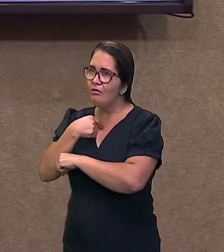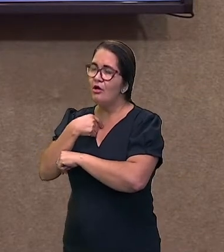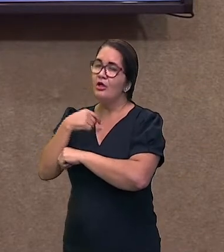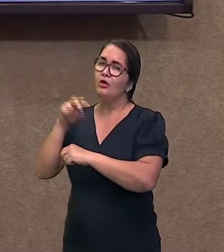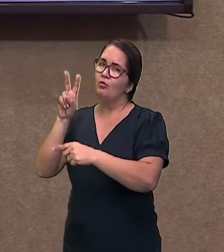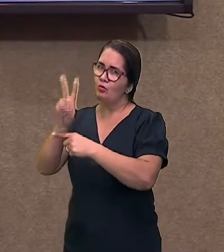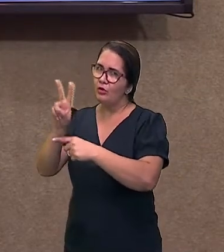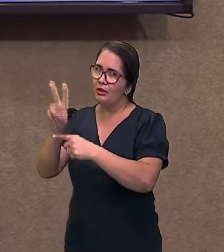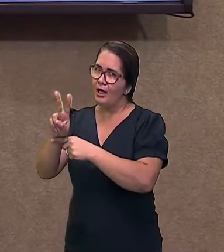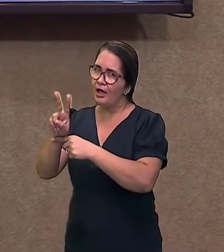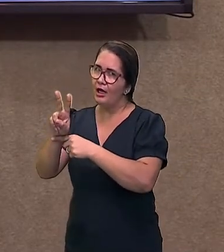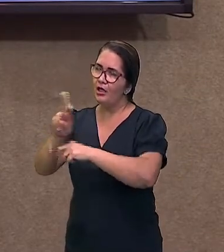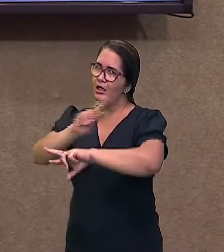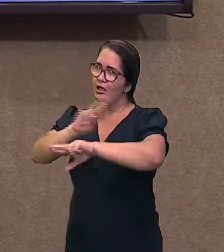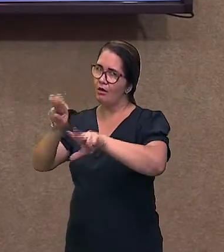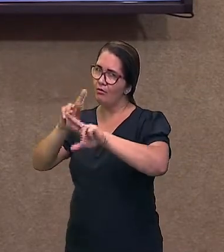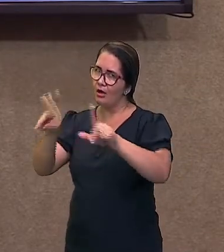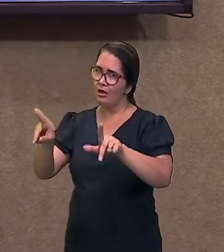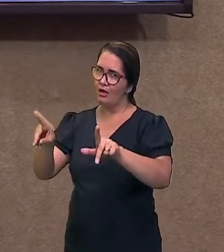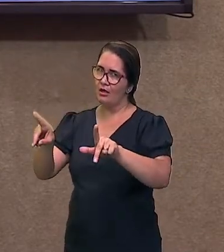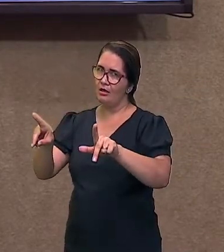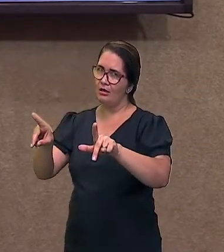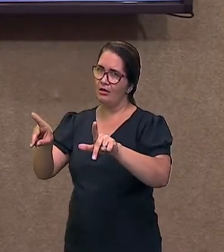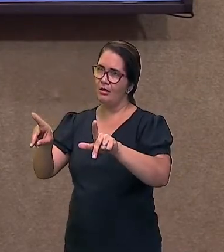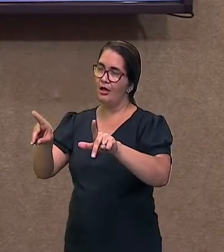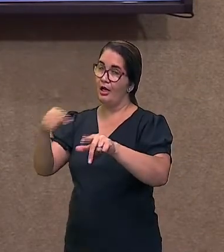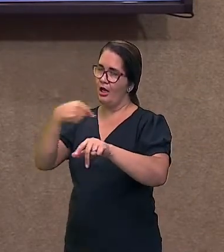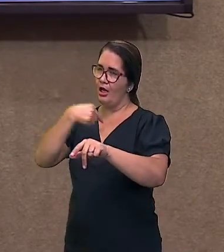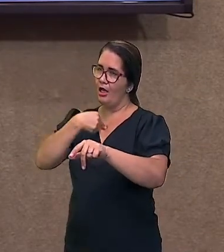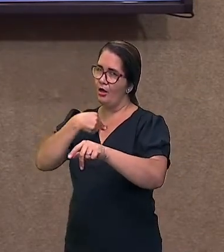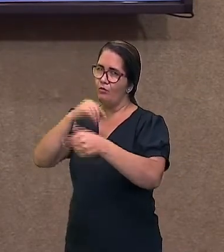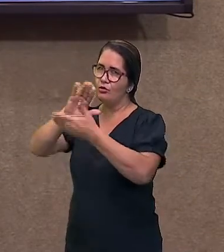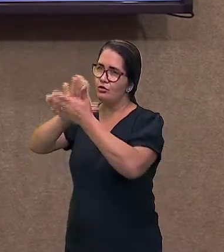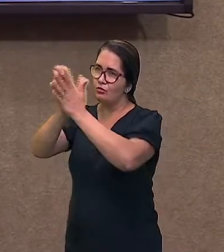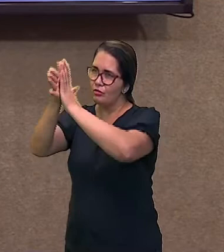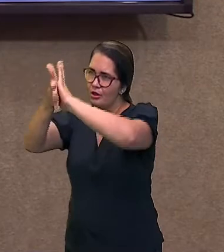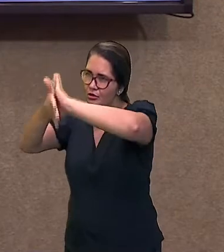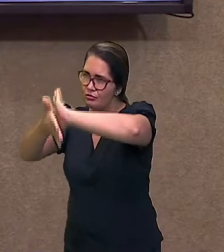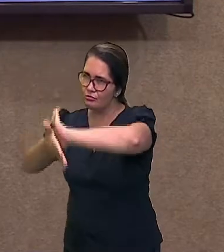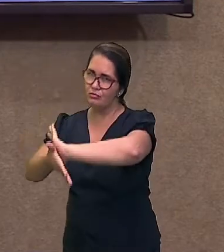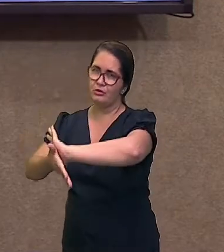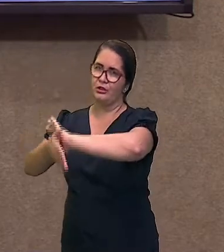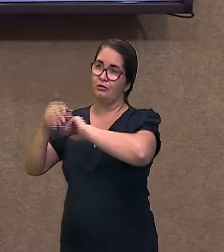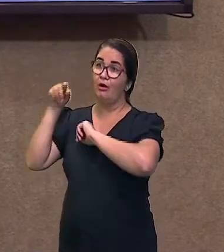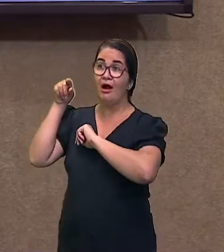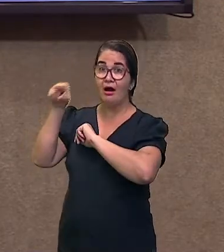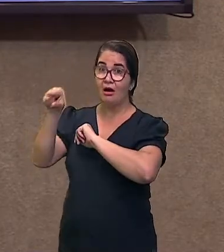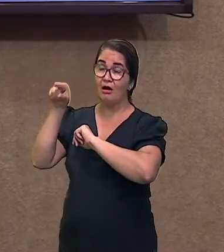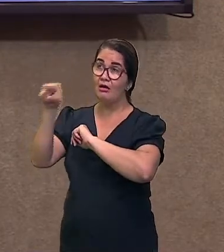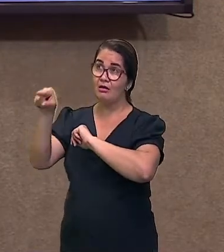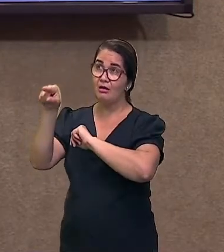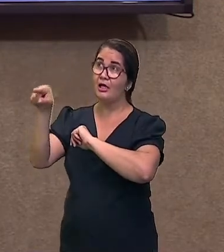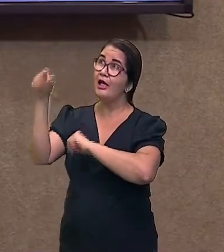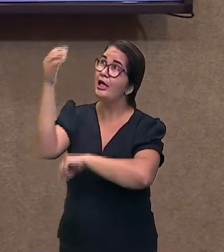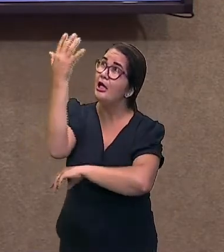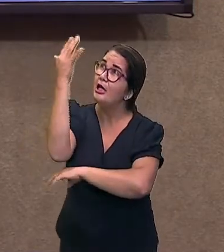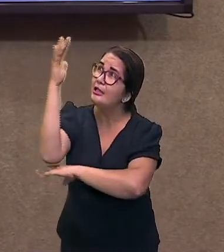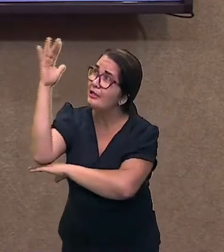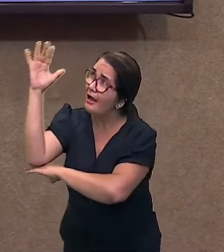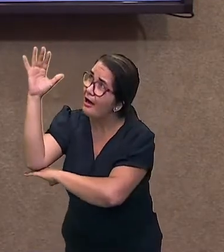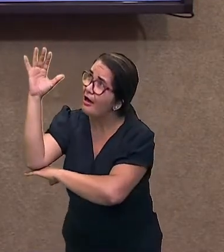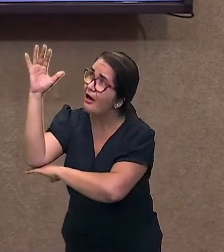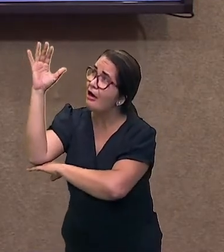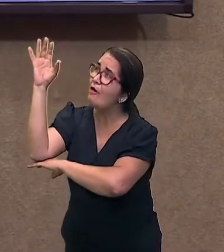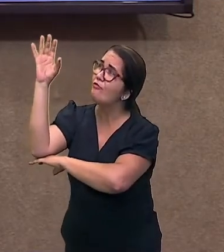no habitat de algum ser vivo ou até mesmo no nicho